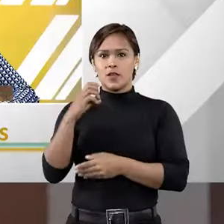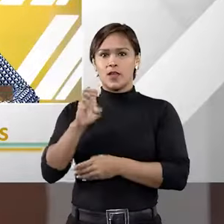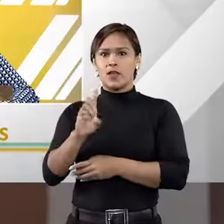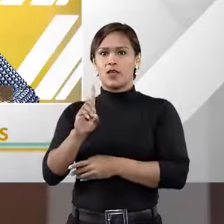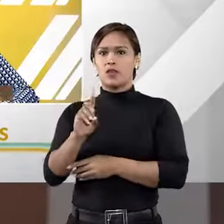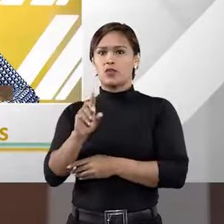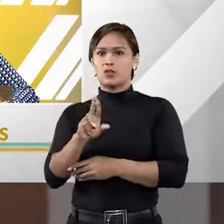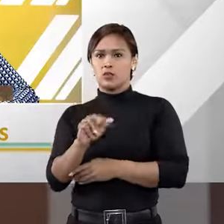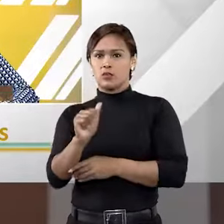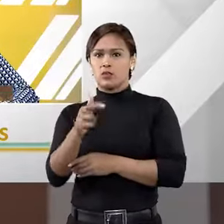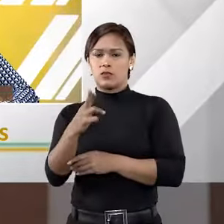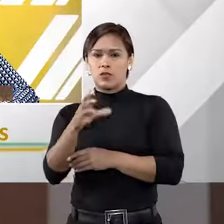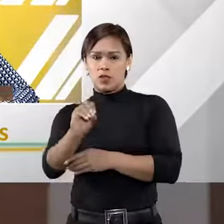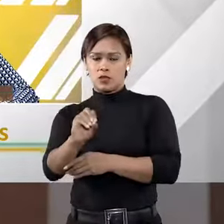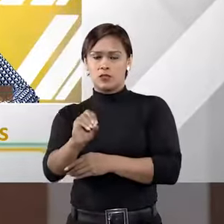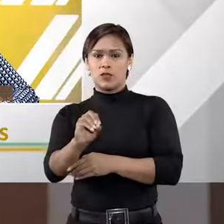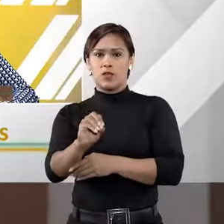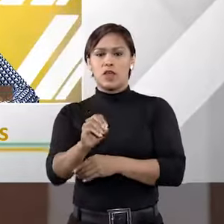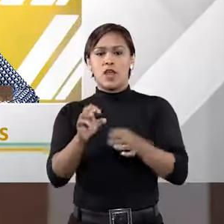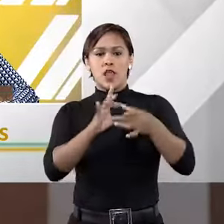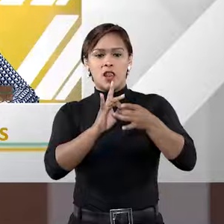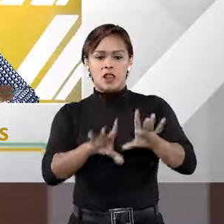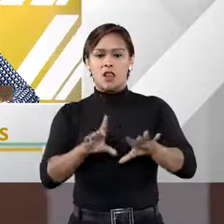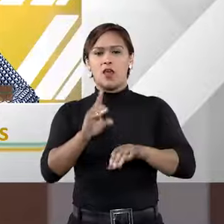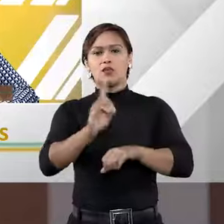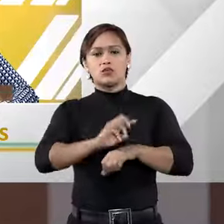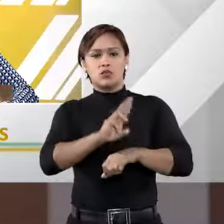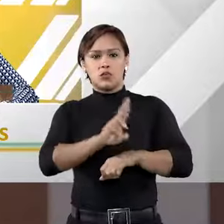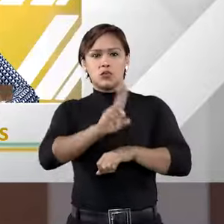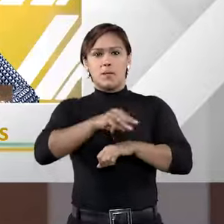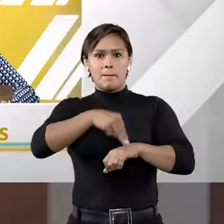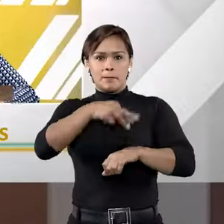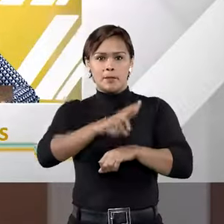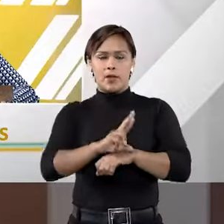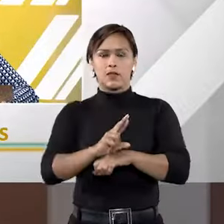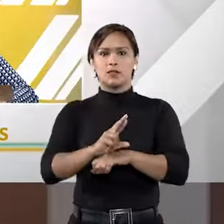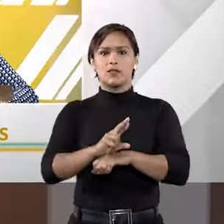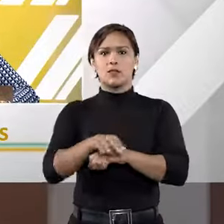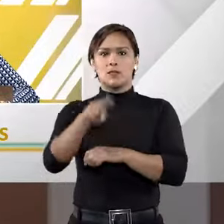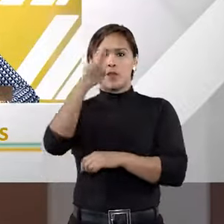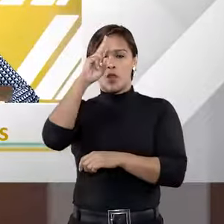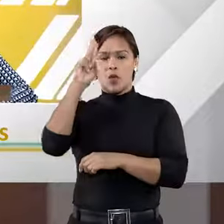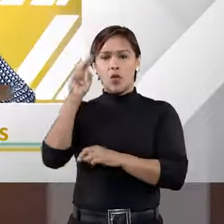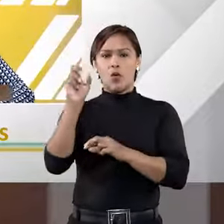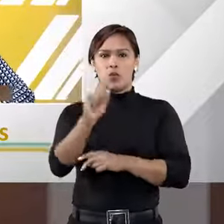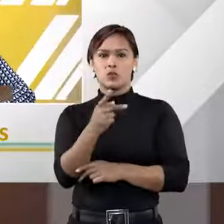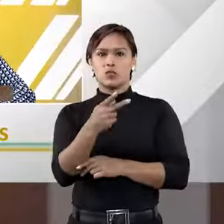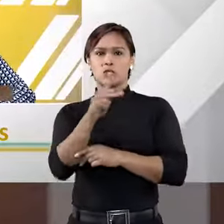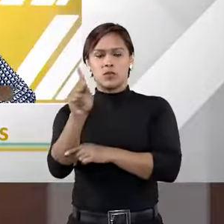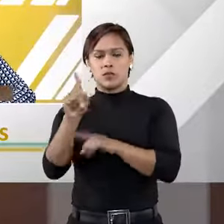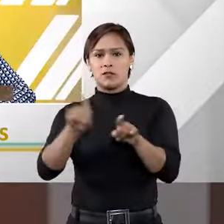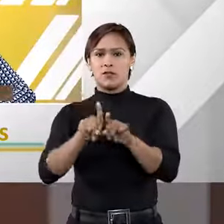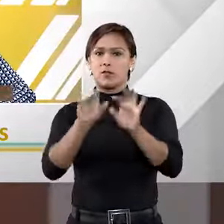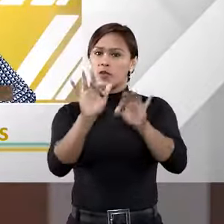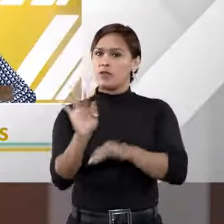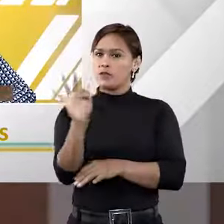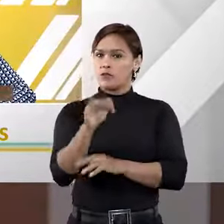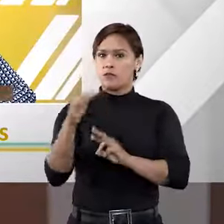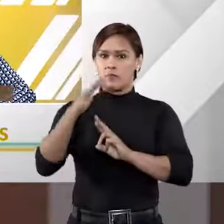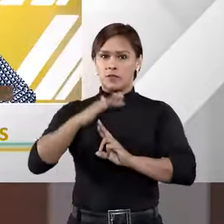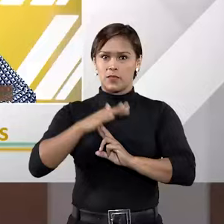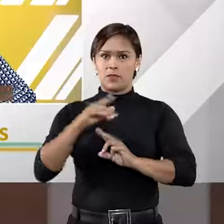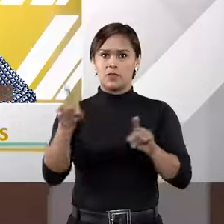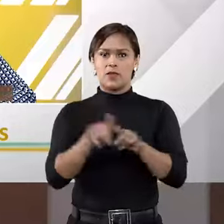Eduardo Talamini. Ele é livre docente, doutor e mestre pela USP, professor associado da Universidade Federal do